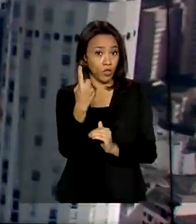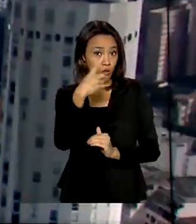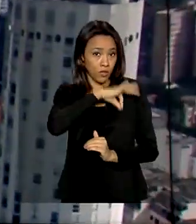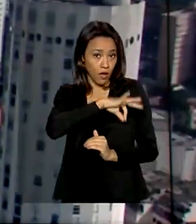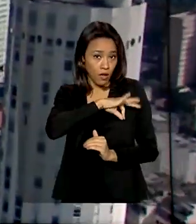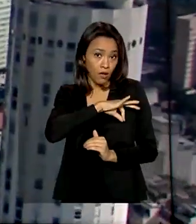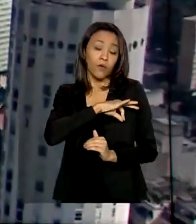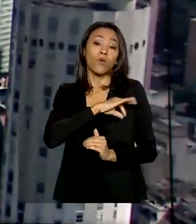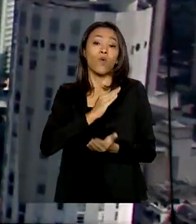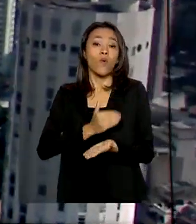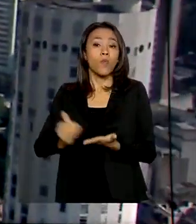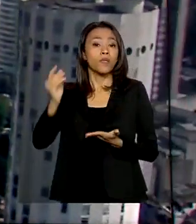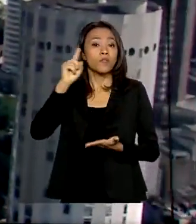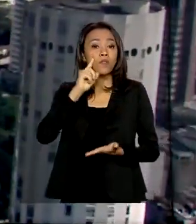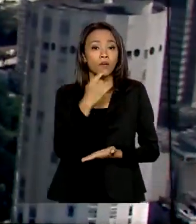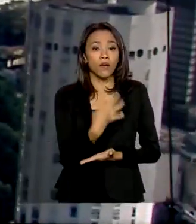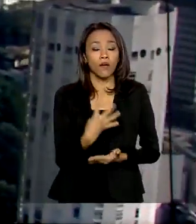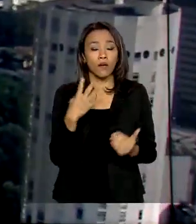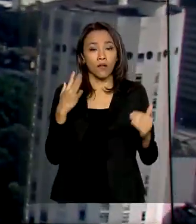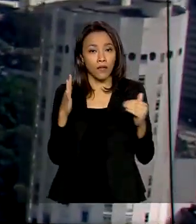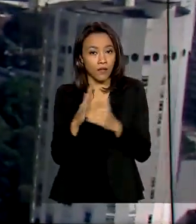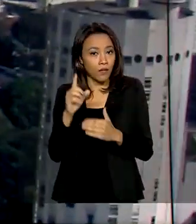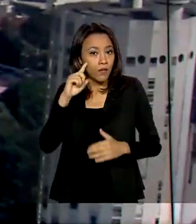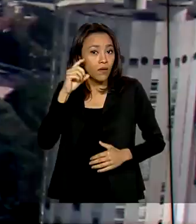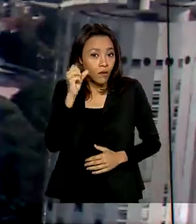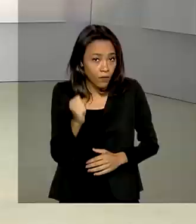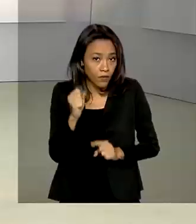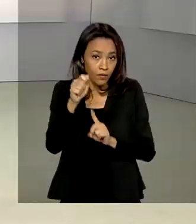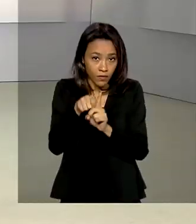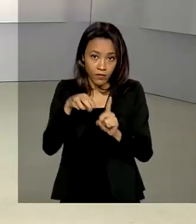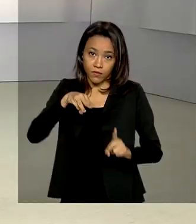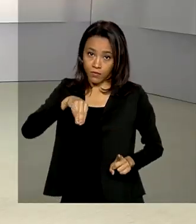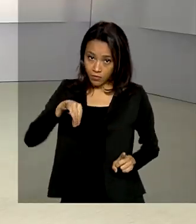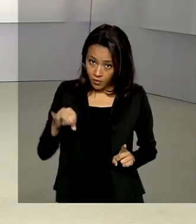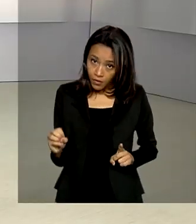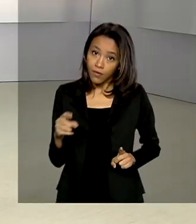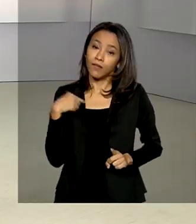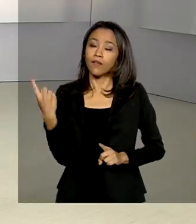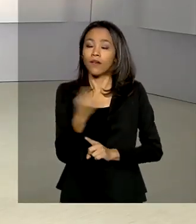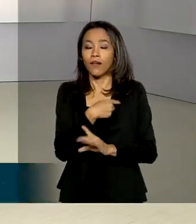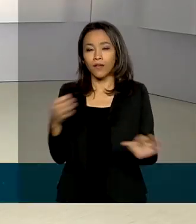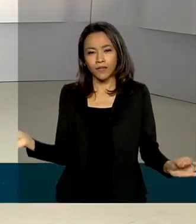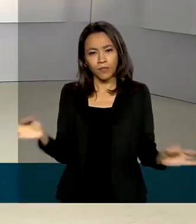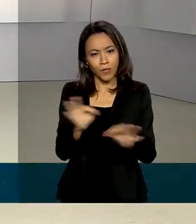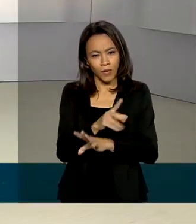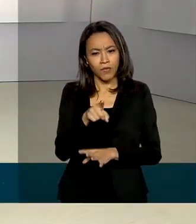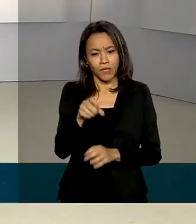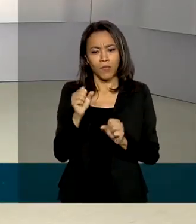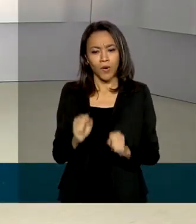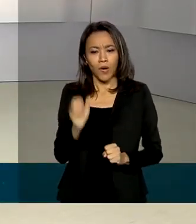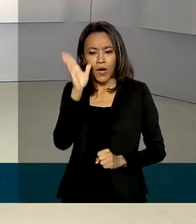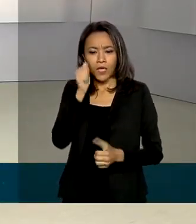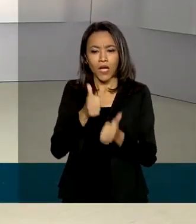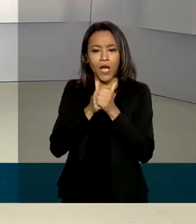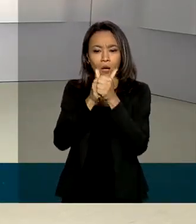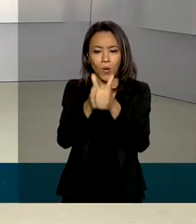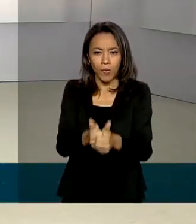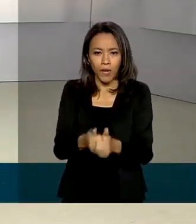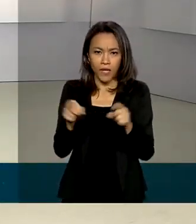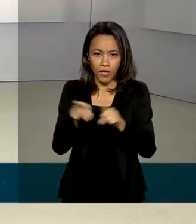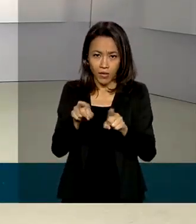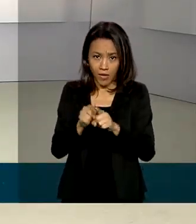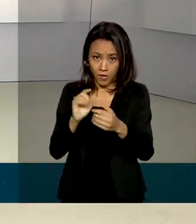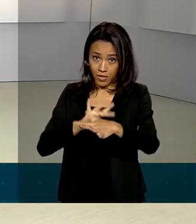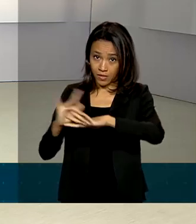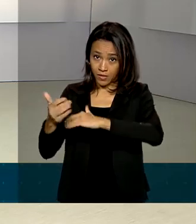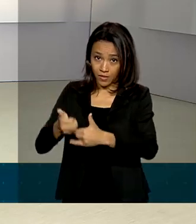é do dia 4 ao dia 8 de maio. A gente fica por aqui. Você pode nos acompanhar também pelas